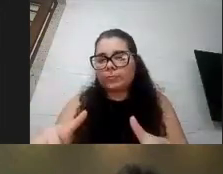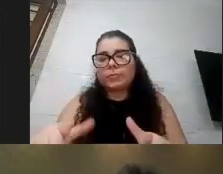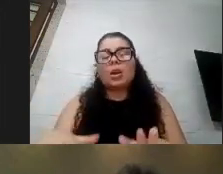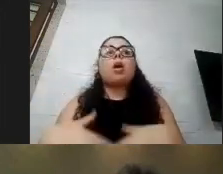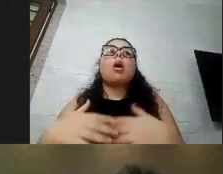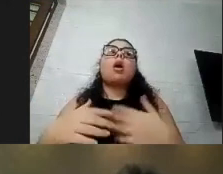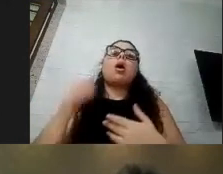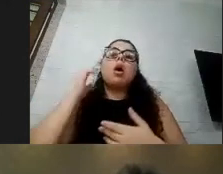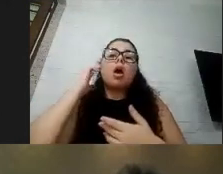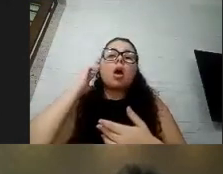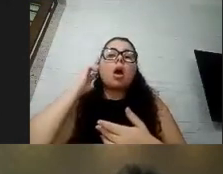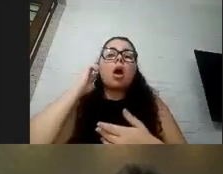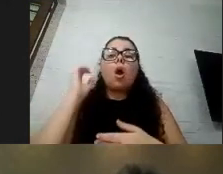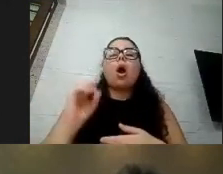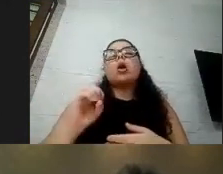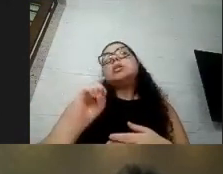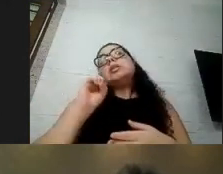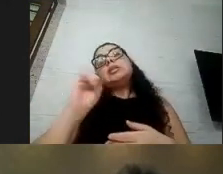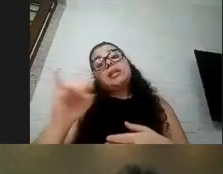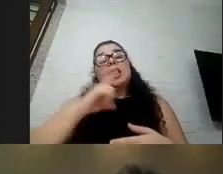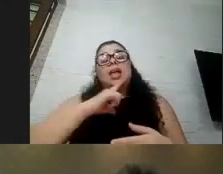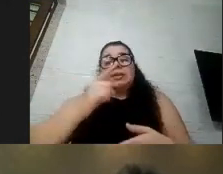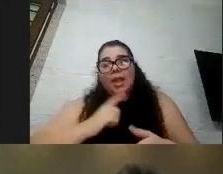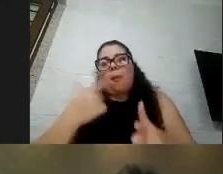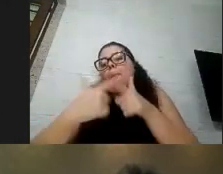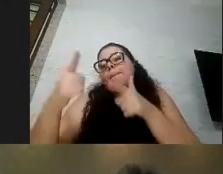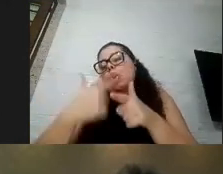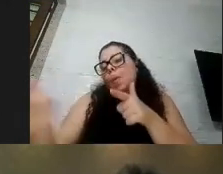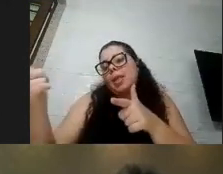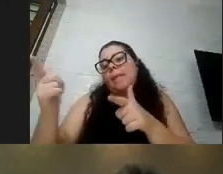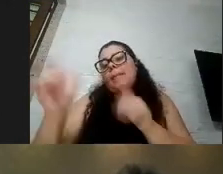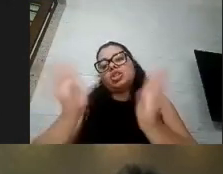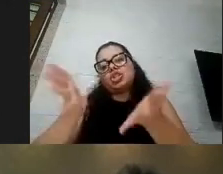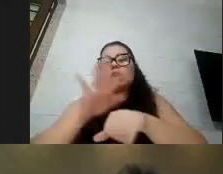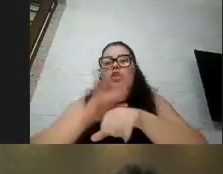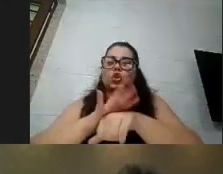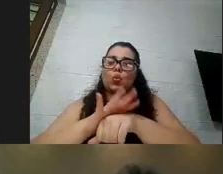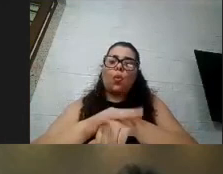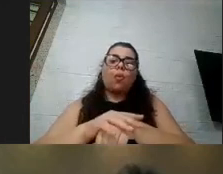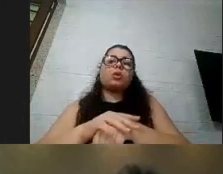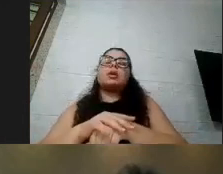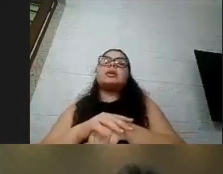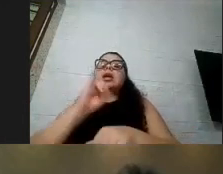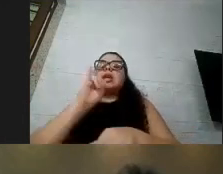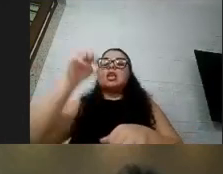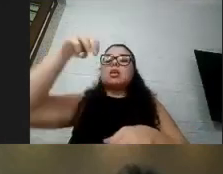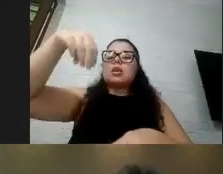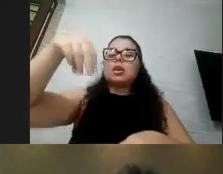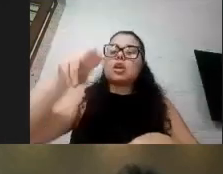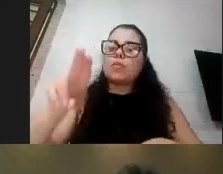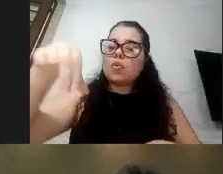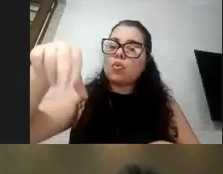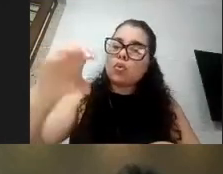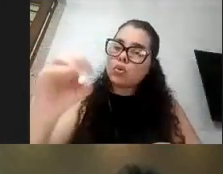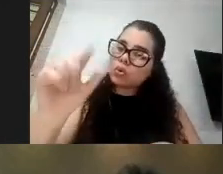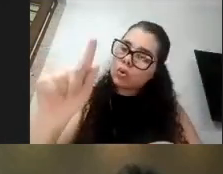ela tenha alguma questão imunológica se ela tiver um déficit de produção de anticorpos sei lá se ela alguma alteração